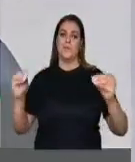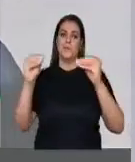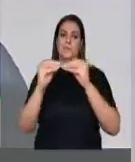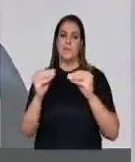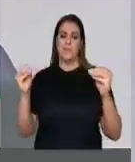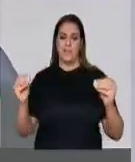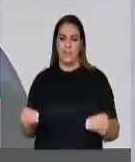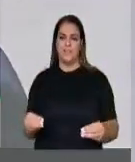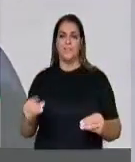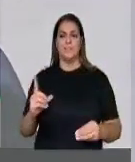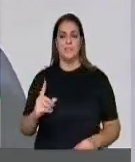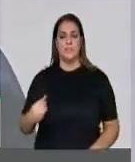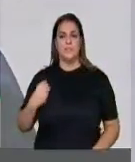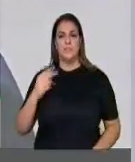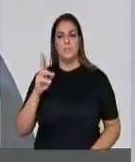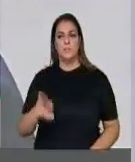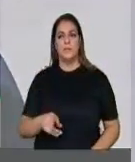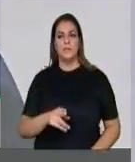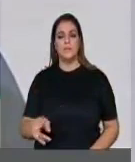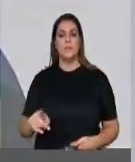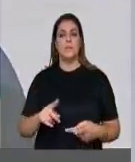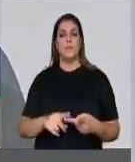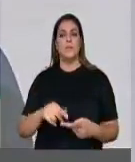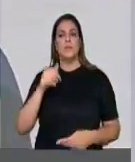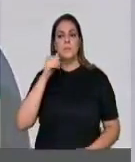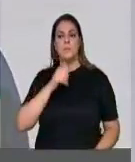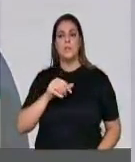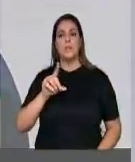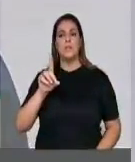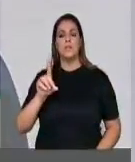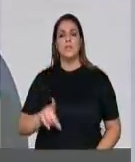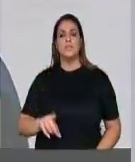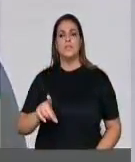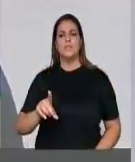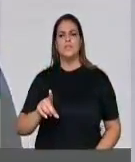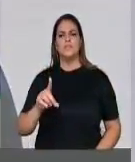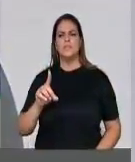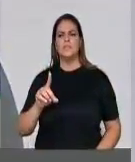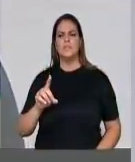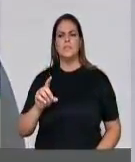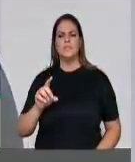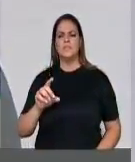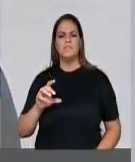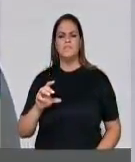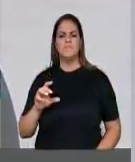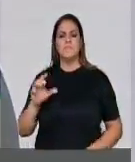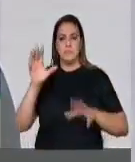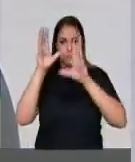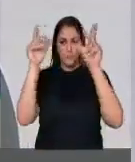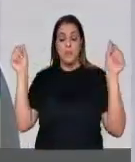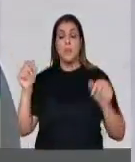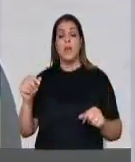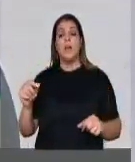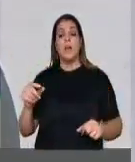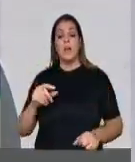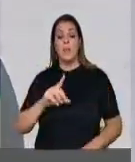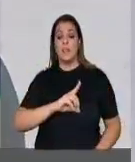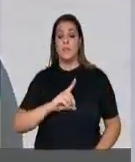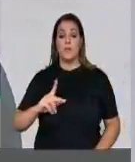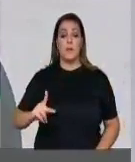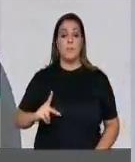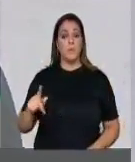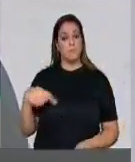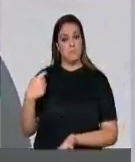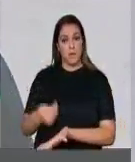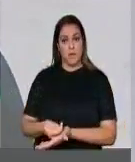da juíza de direito da comarca, doutora Simoni. esse evento foi patrocinado pela Defensoria Pública de